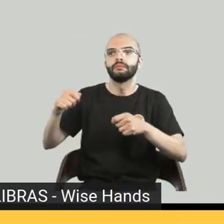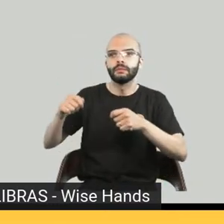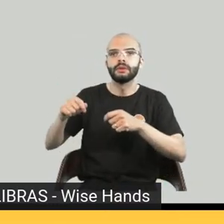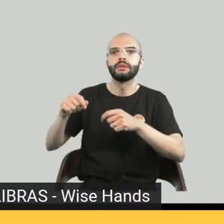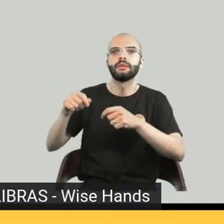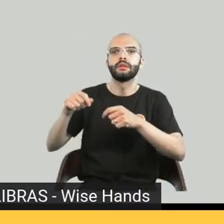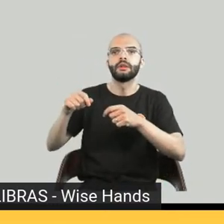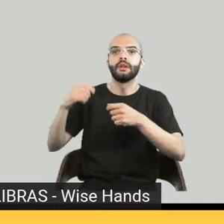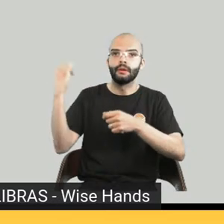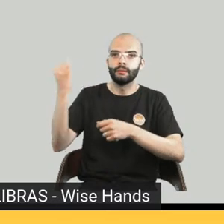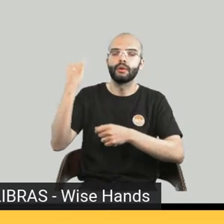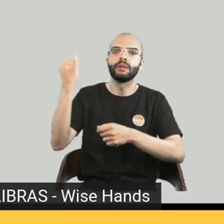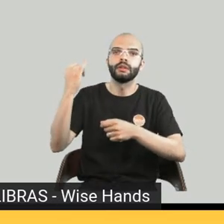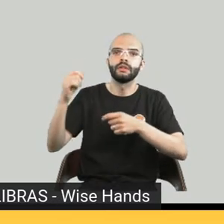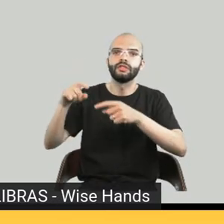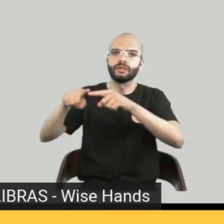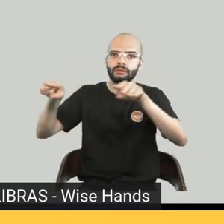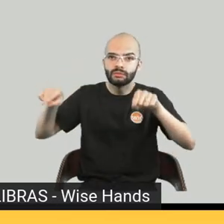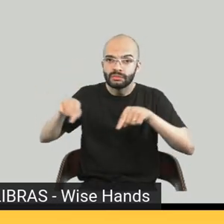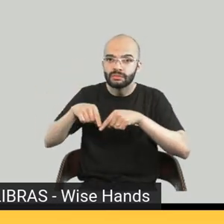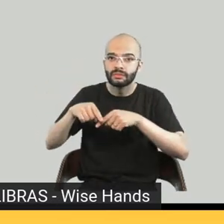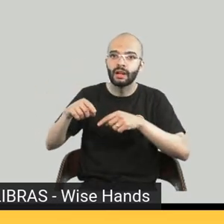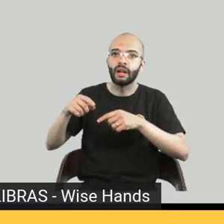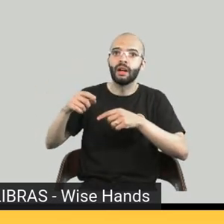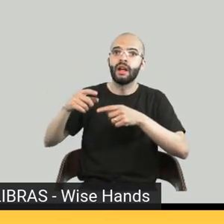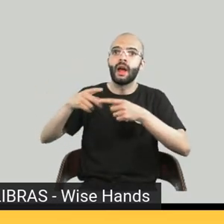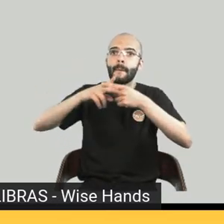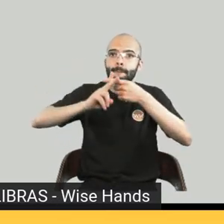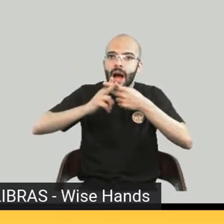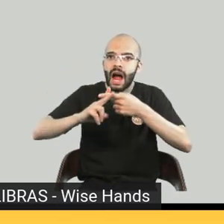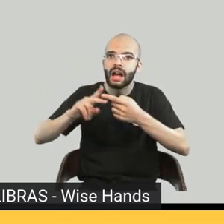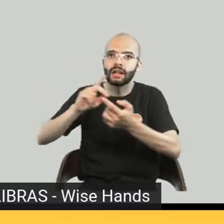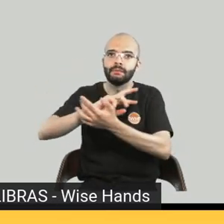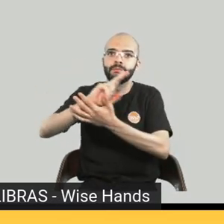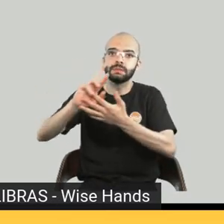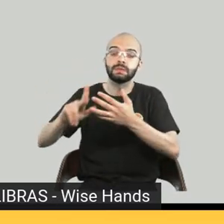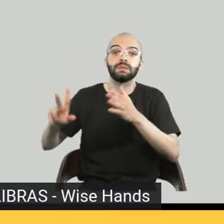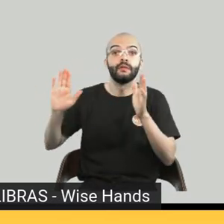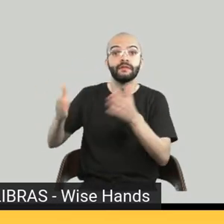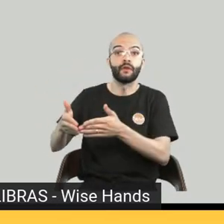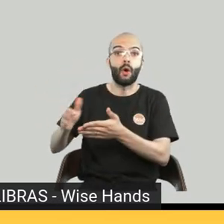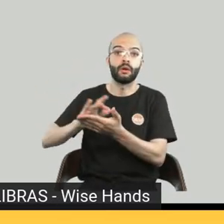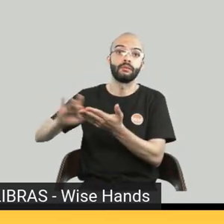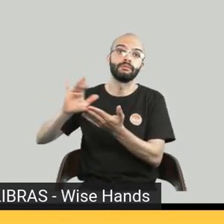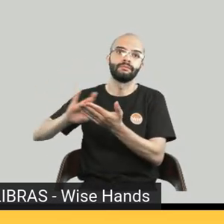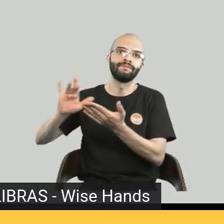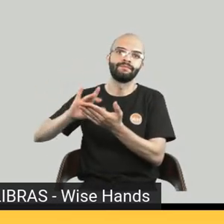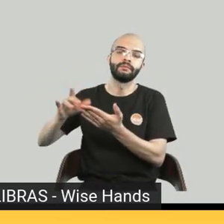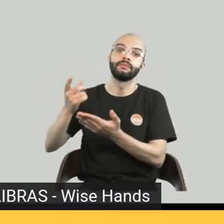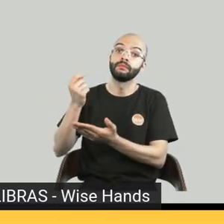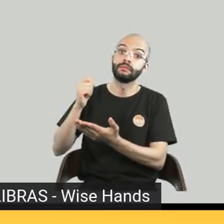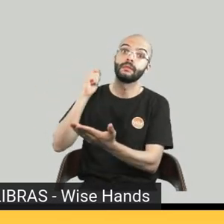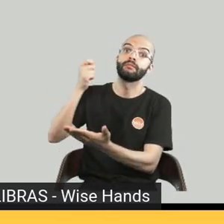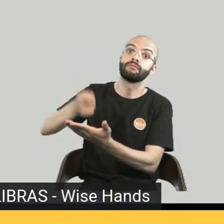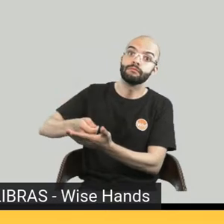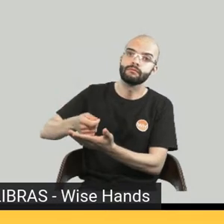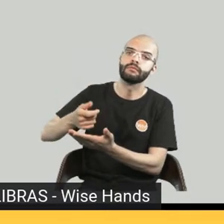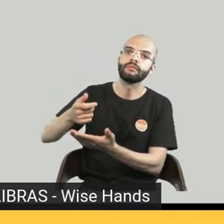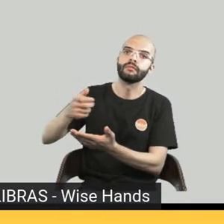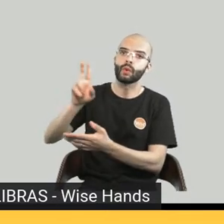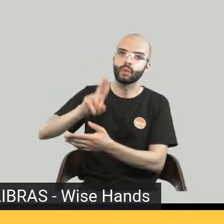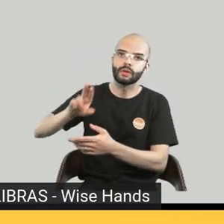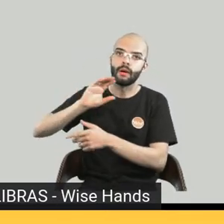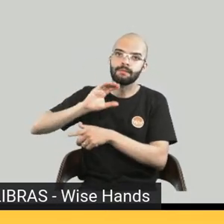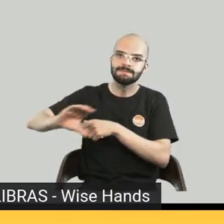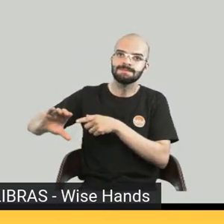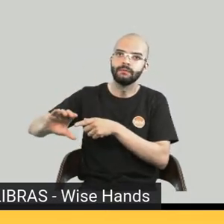Então, é um processo que exige tempo, cuidado e investimento, não é fácil de automatizar ou de produzir